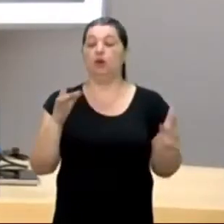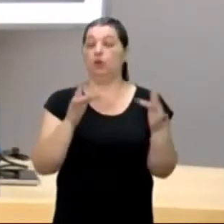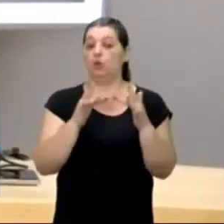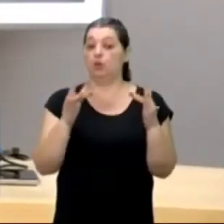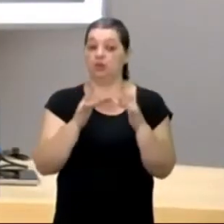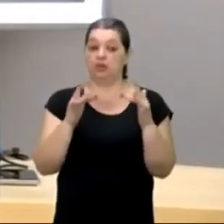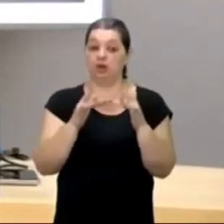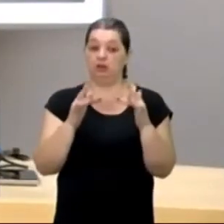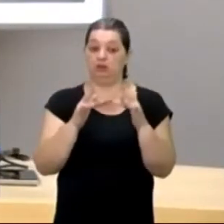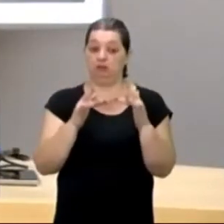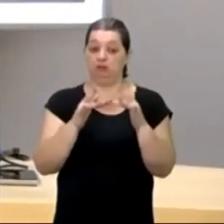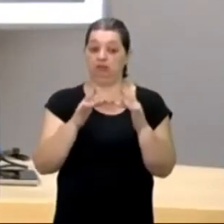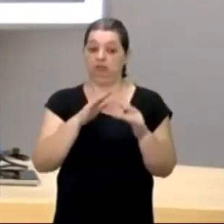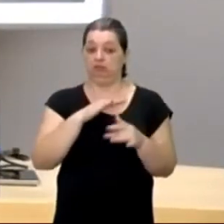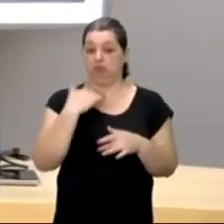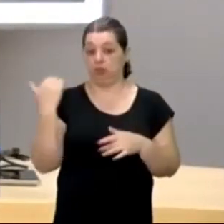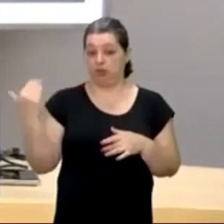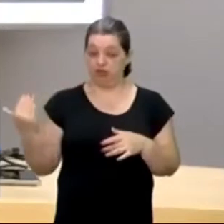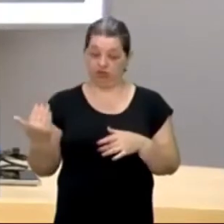uma morte,